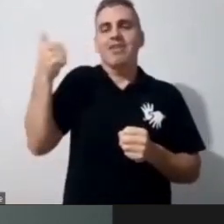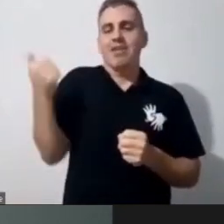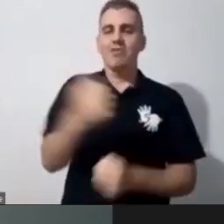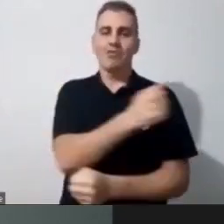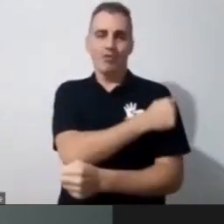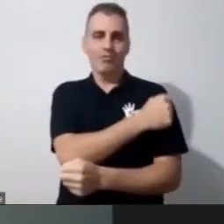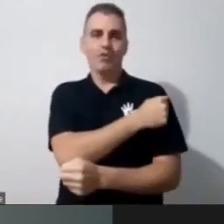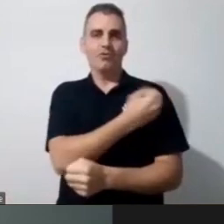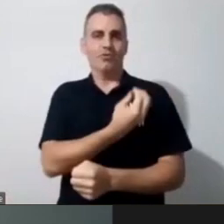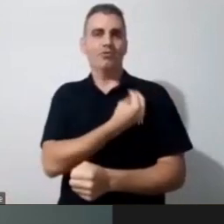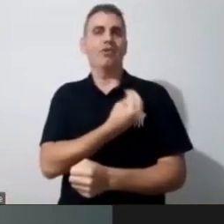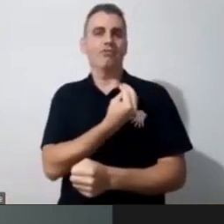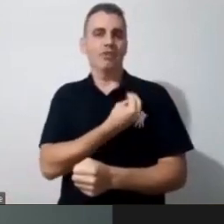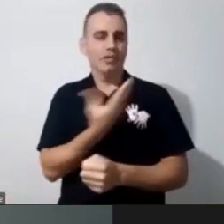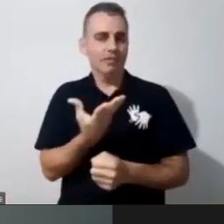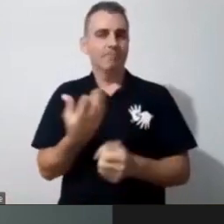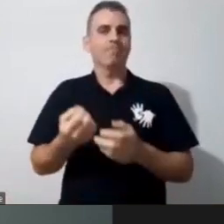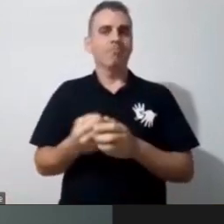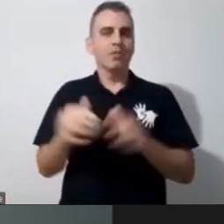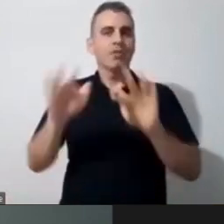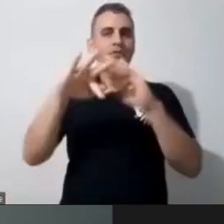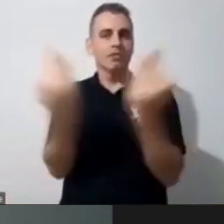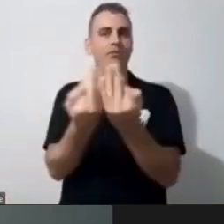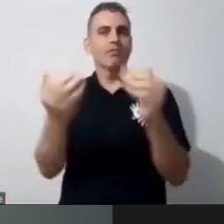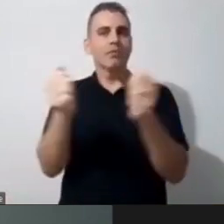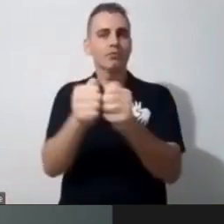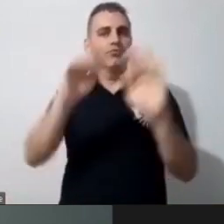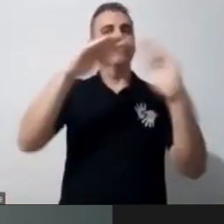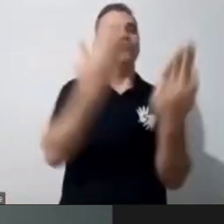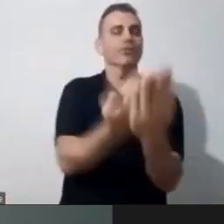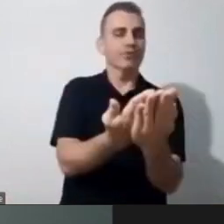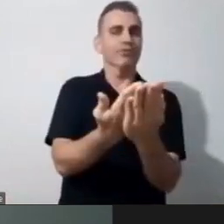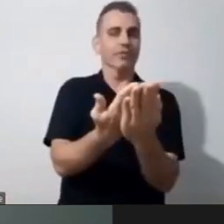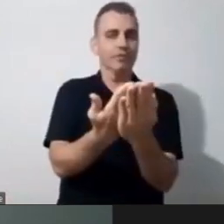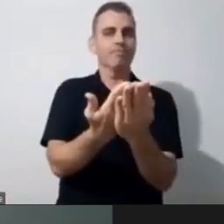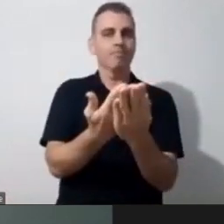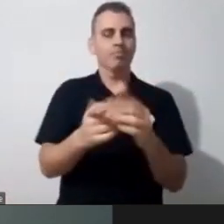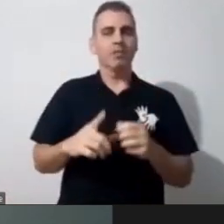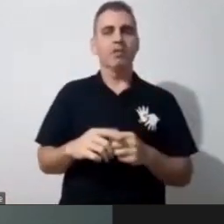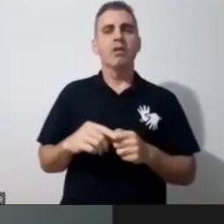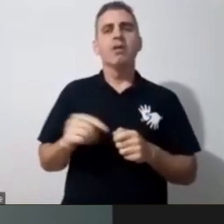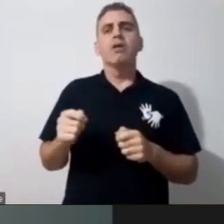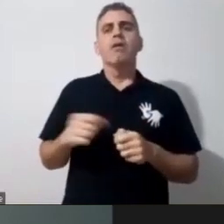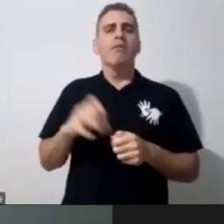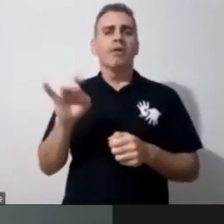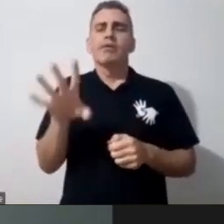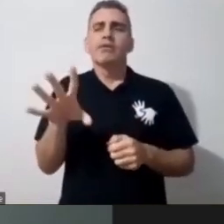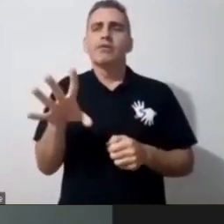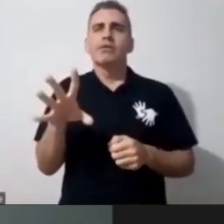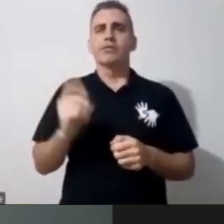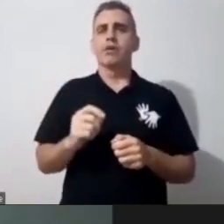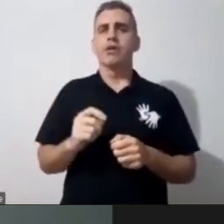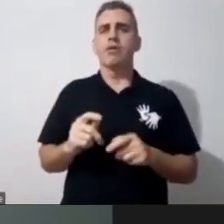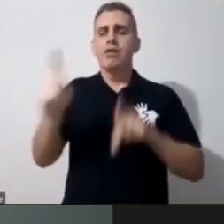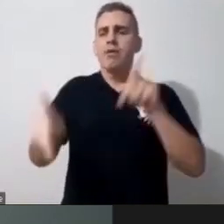de vida daquela família com a escola. Porque, assim, isso também não é, né, só pro público inclusivo, porque todas